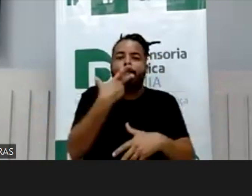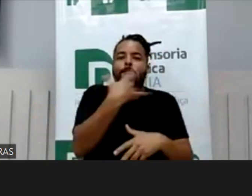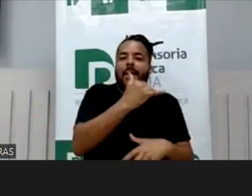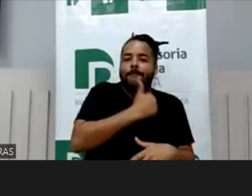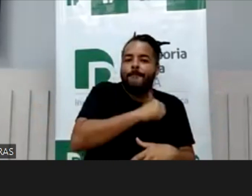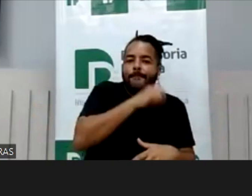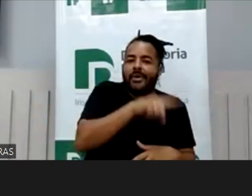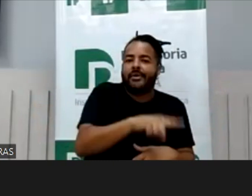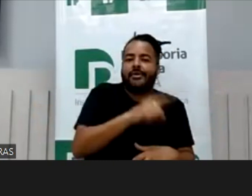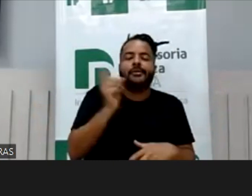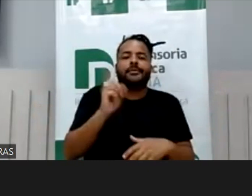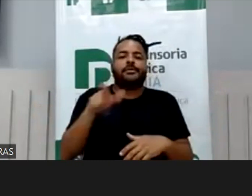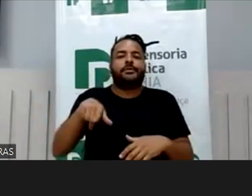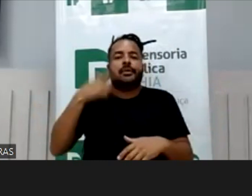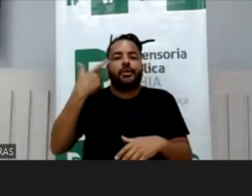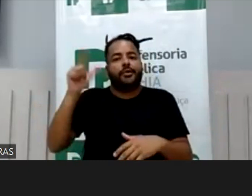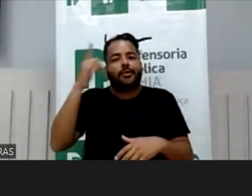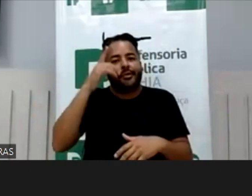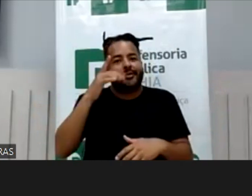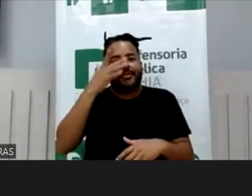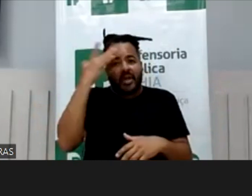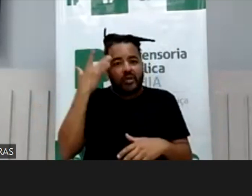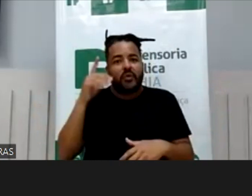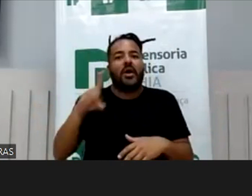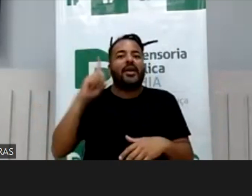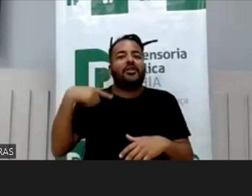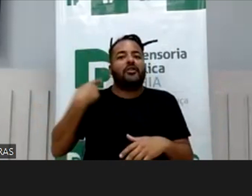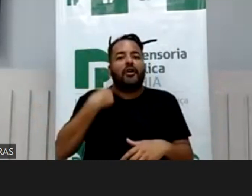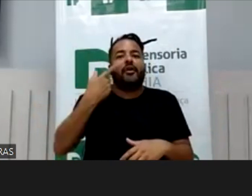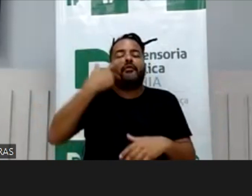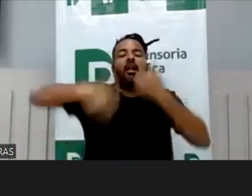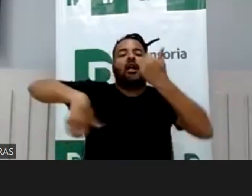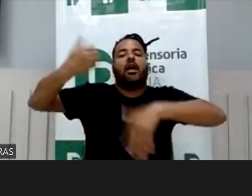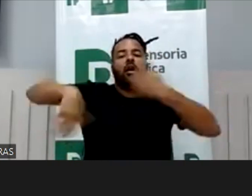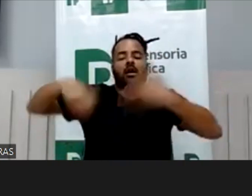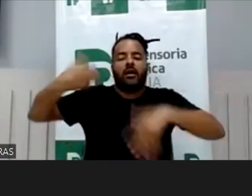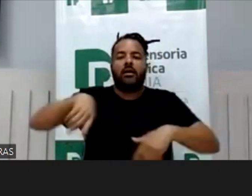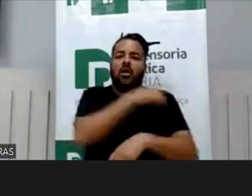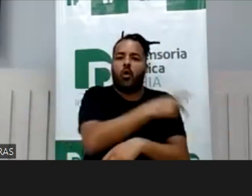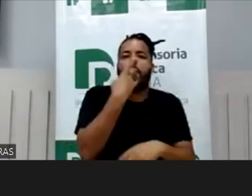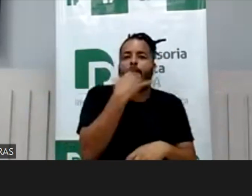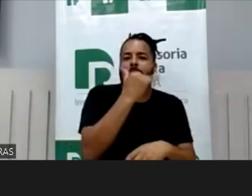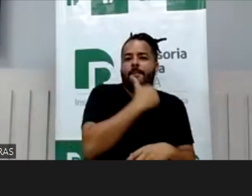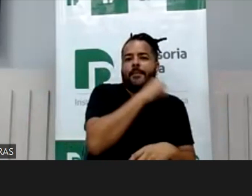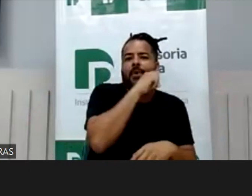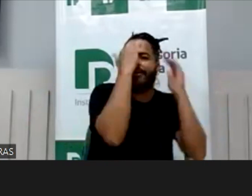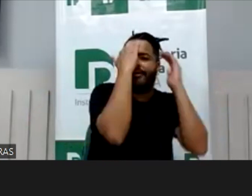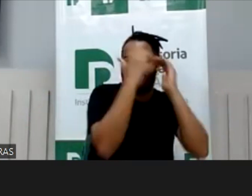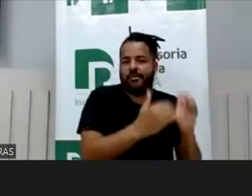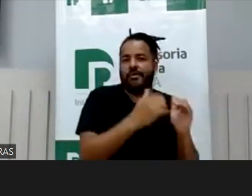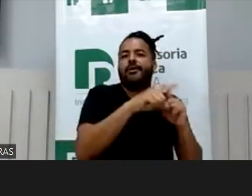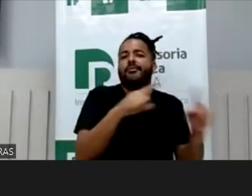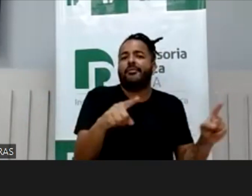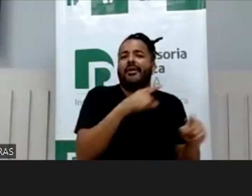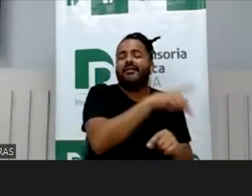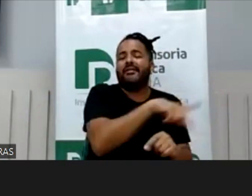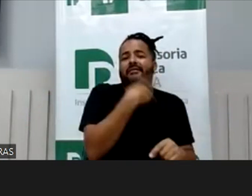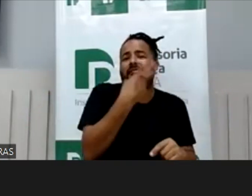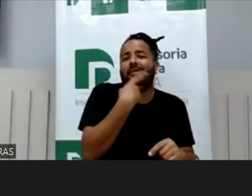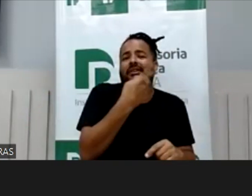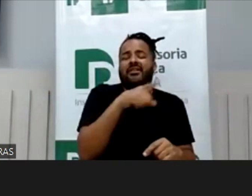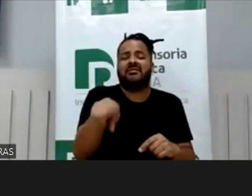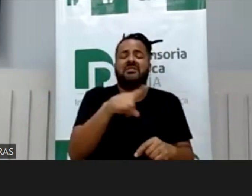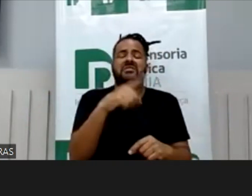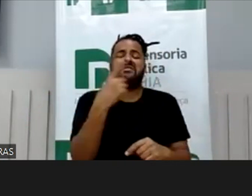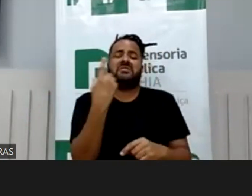às vezes é dada mais importância do que os próprios pais. Não que os pais não sejam dignos de respeito, é porque às vezes precisa